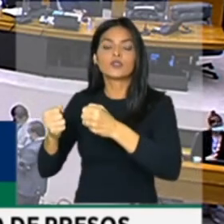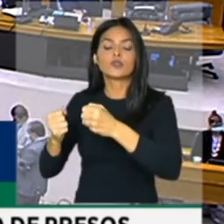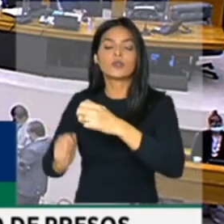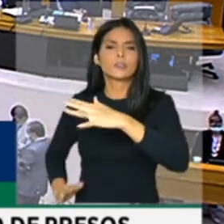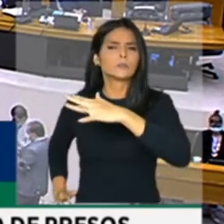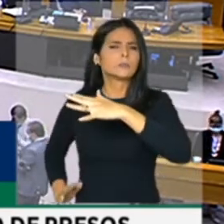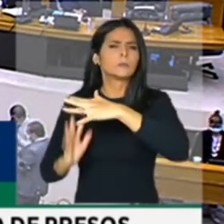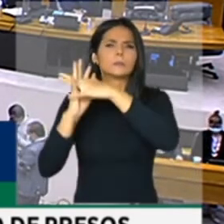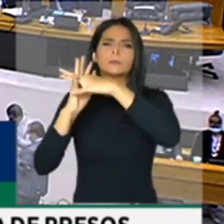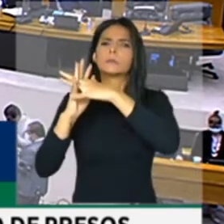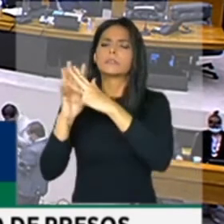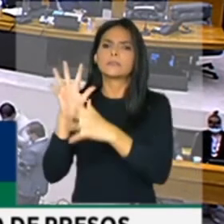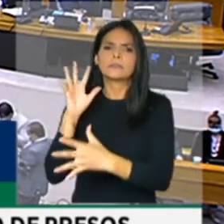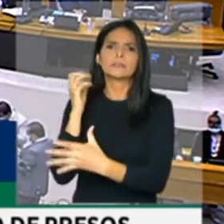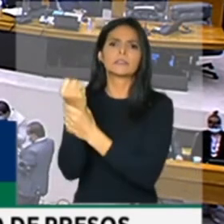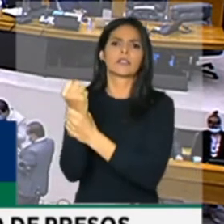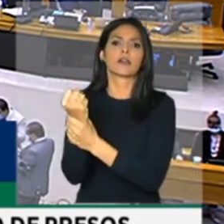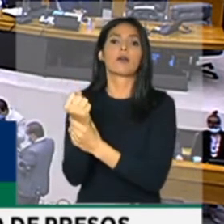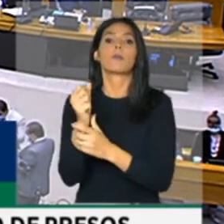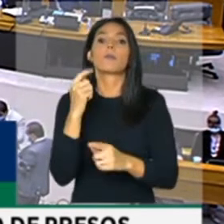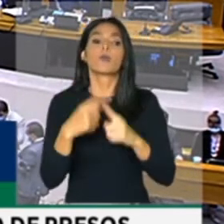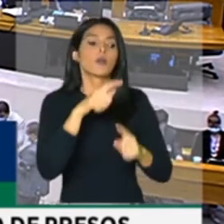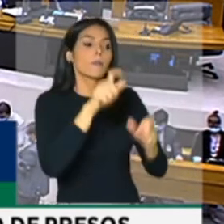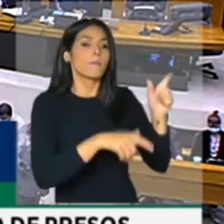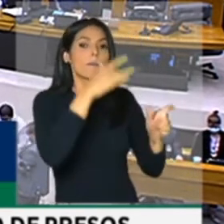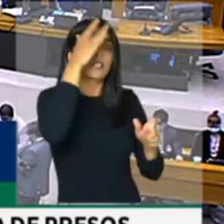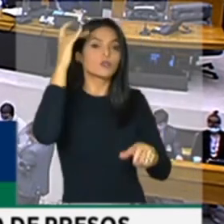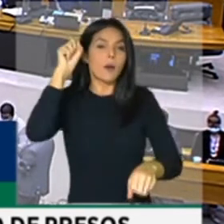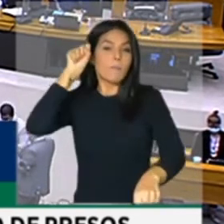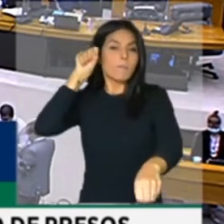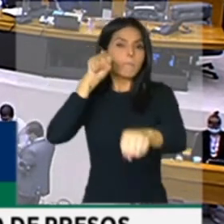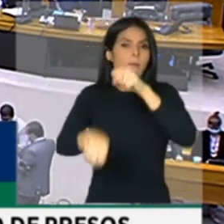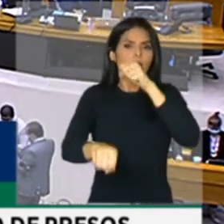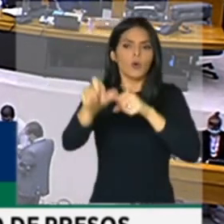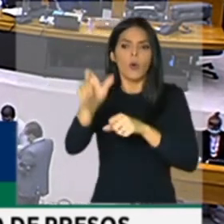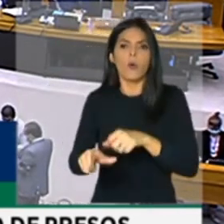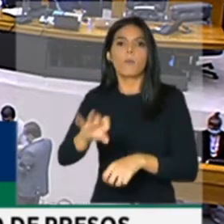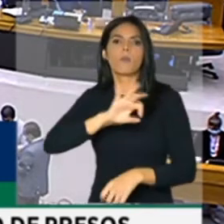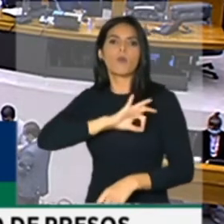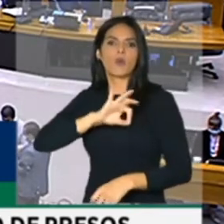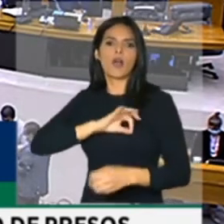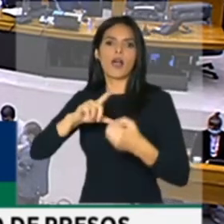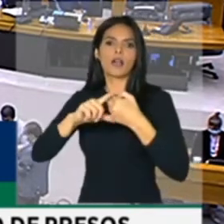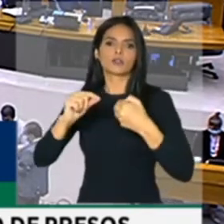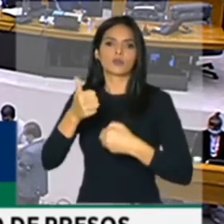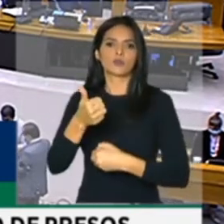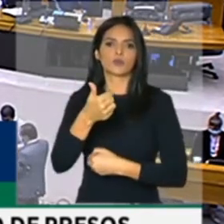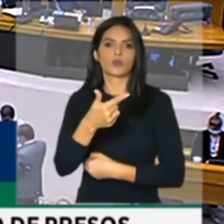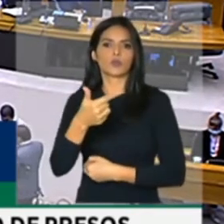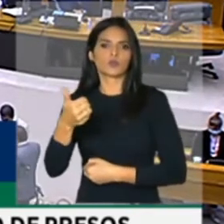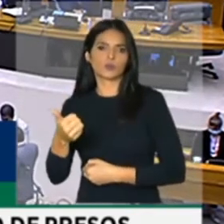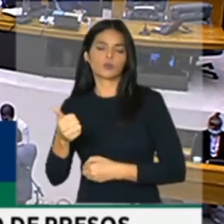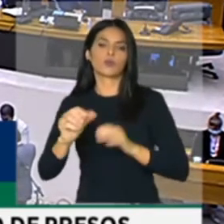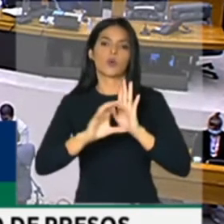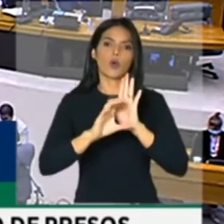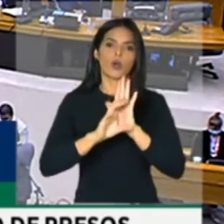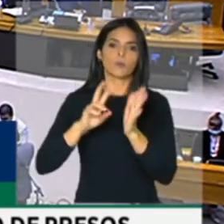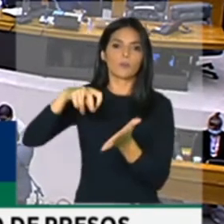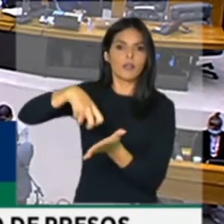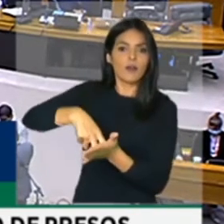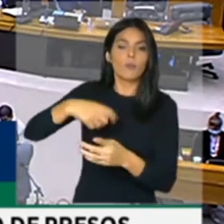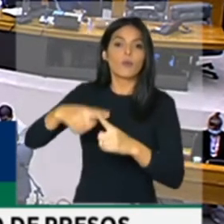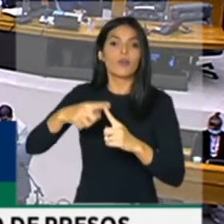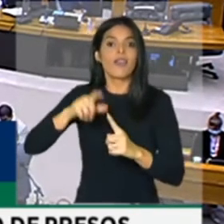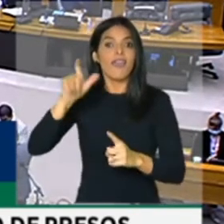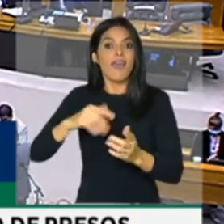presos que matarem policiais, no artigo 2.1 do Código Penal, com o agravante de terem matado autoridades de